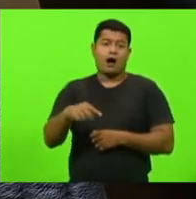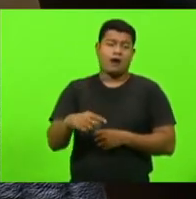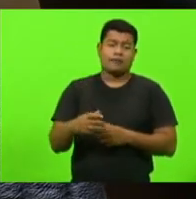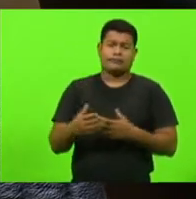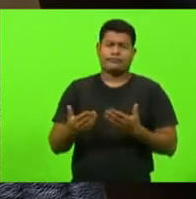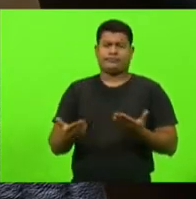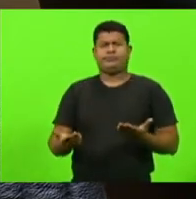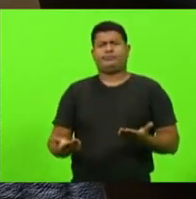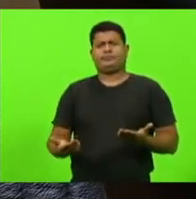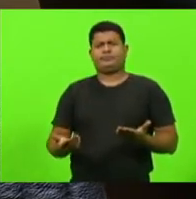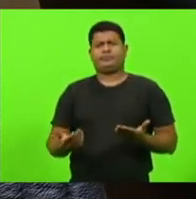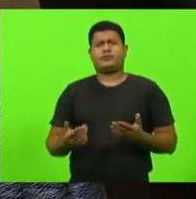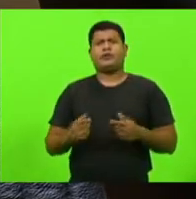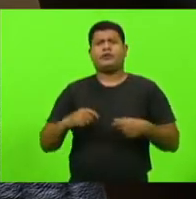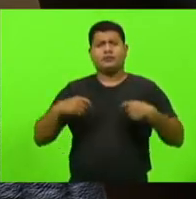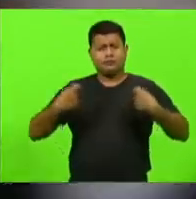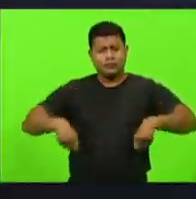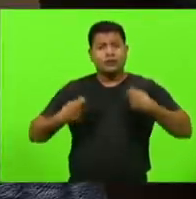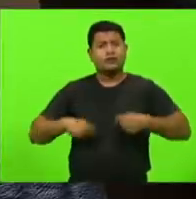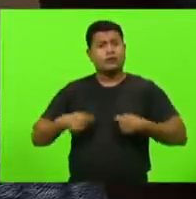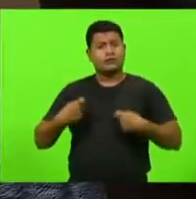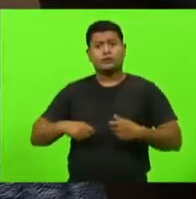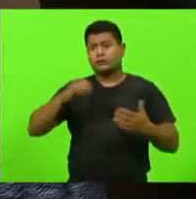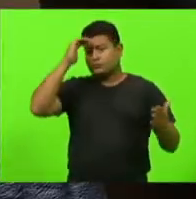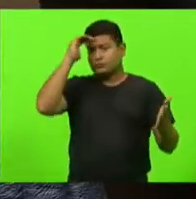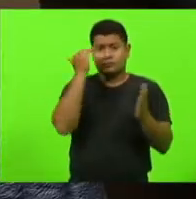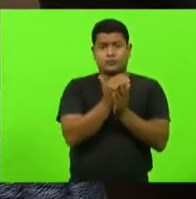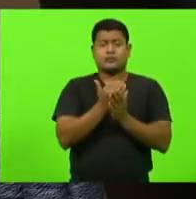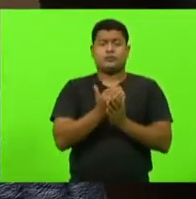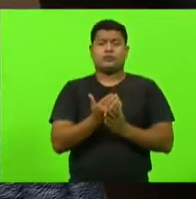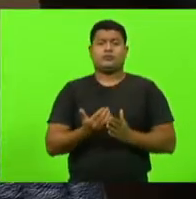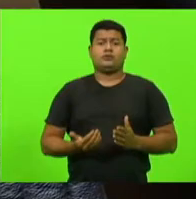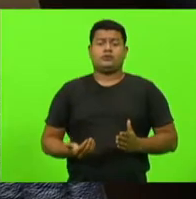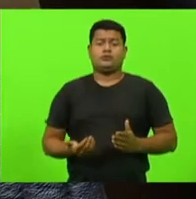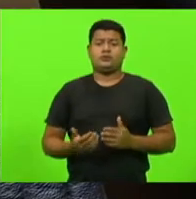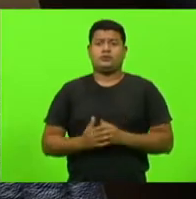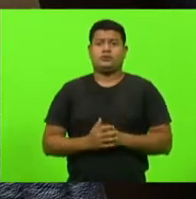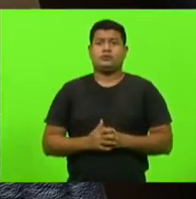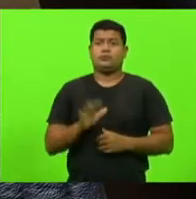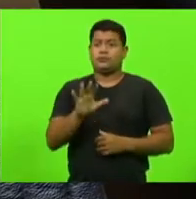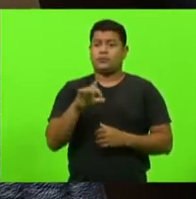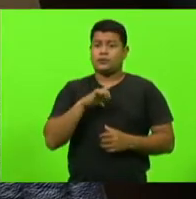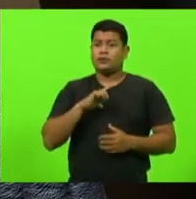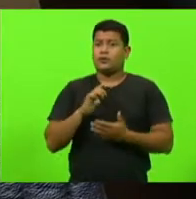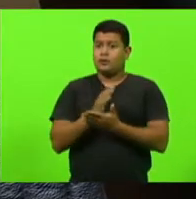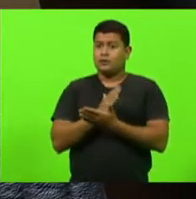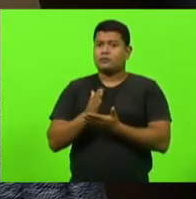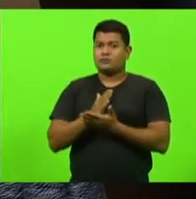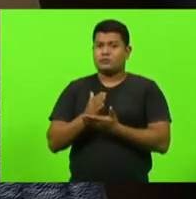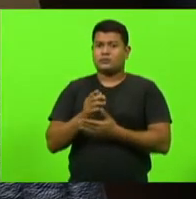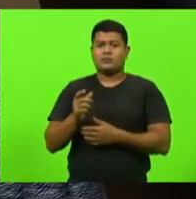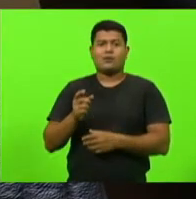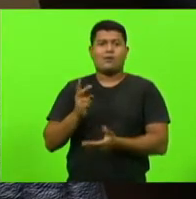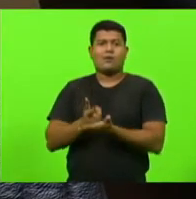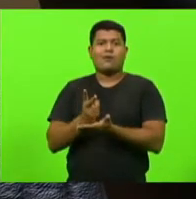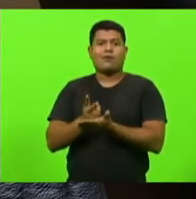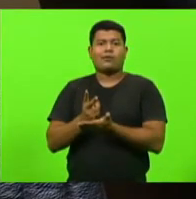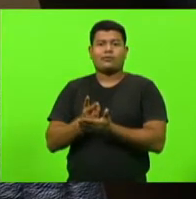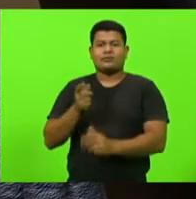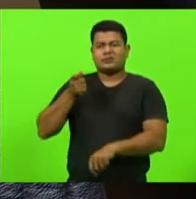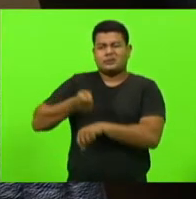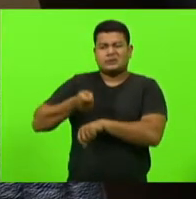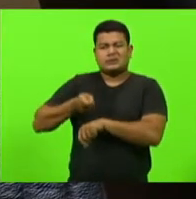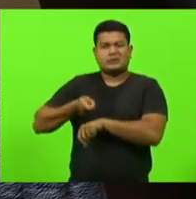Tanto é que várias começaram com essa resistência e já cederam. Mas ainda tem os temosos, tem os temosos ainda, tem os temosos.